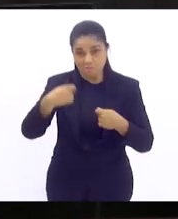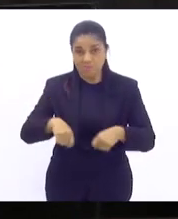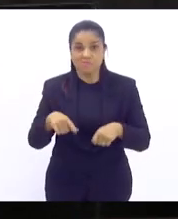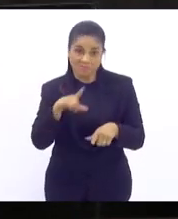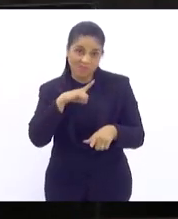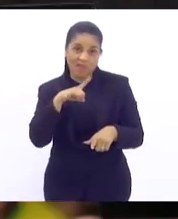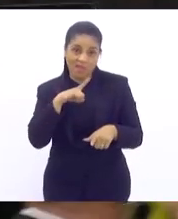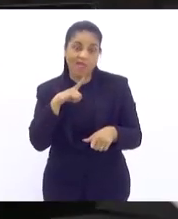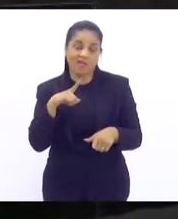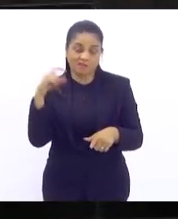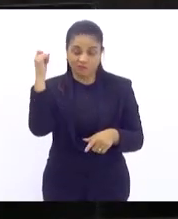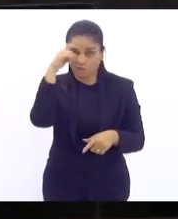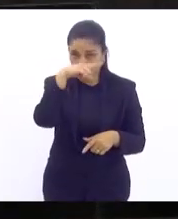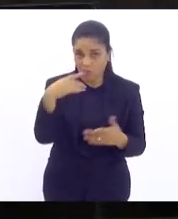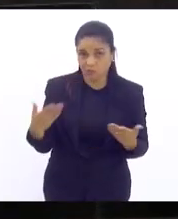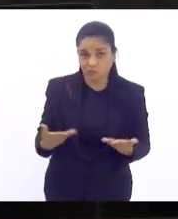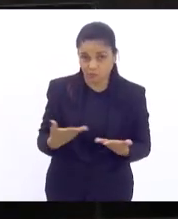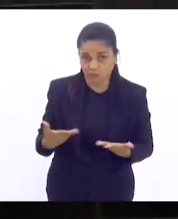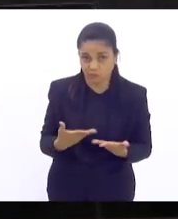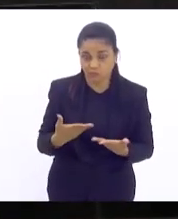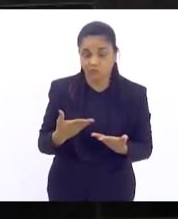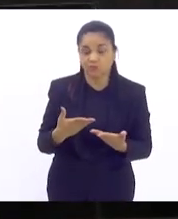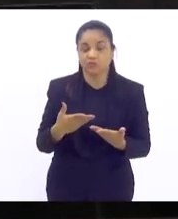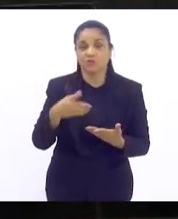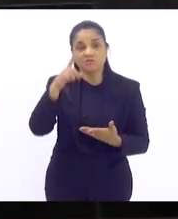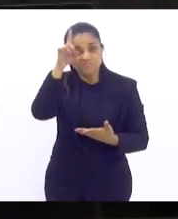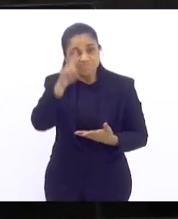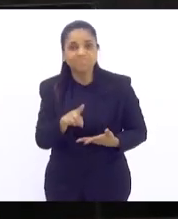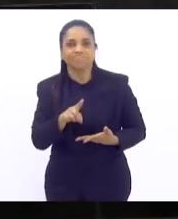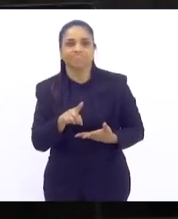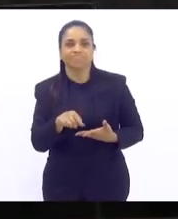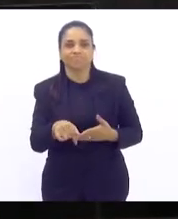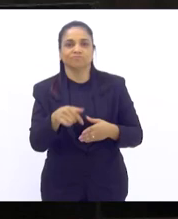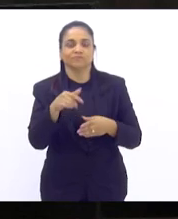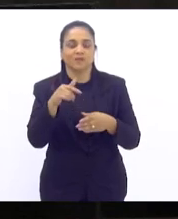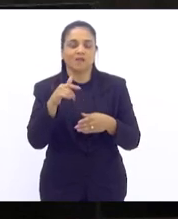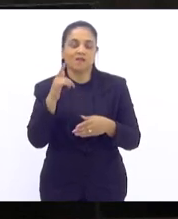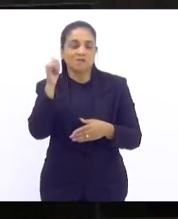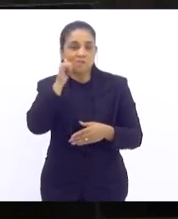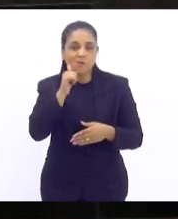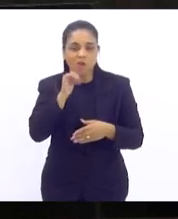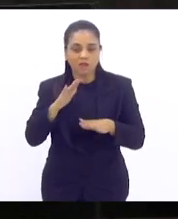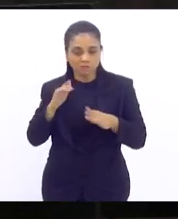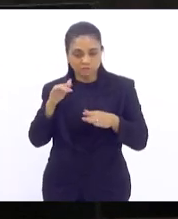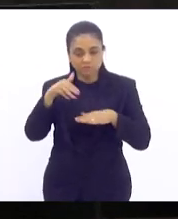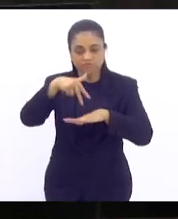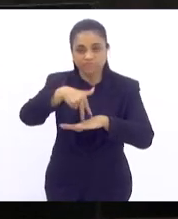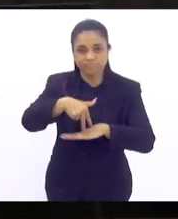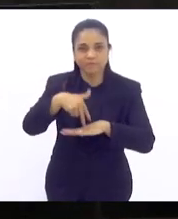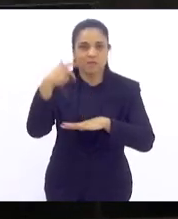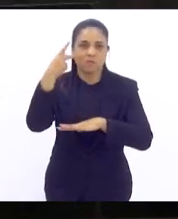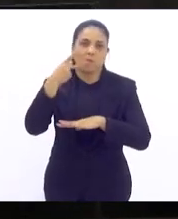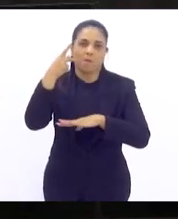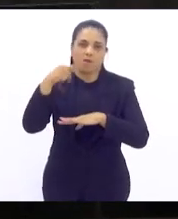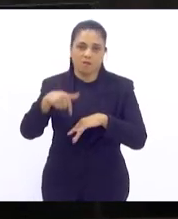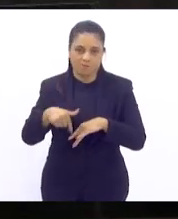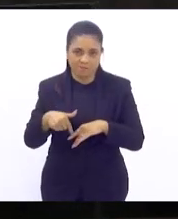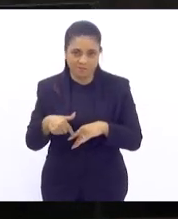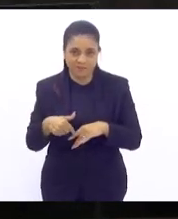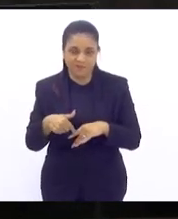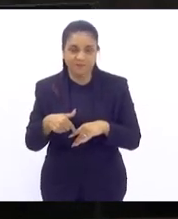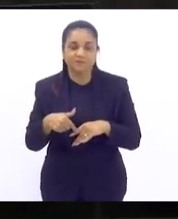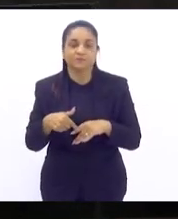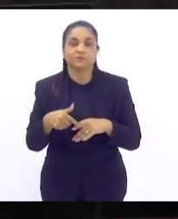dificuldade em garantir que as mulheres estejam no parlamento. Exemplo disso, senhora Presidenta, é que temos no geral